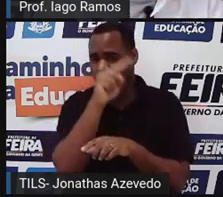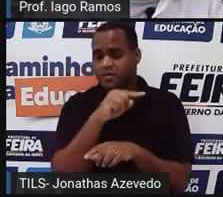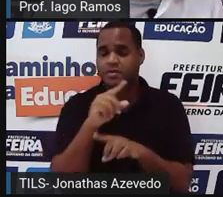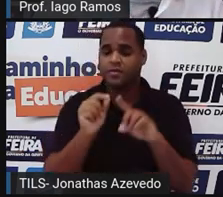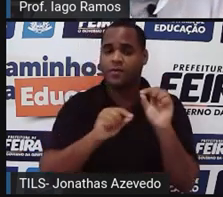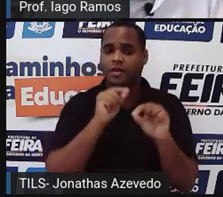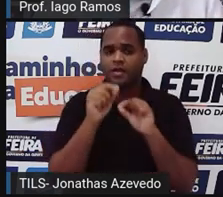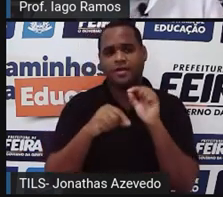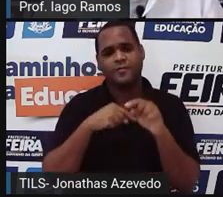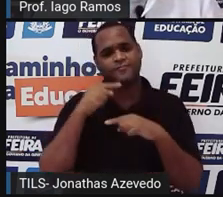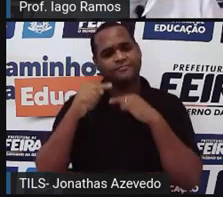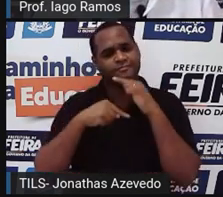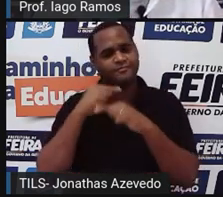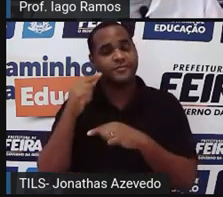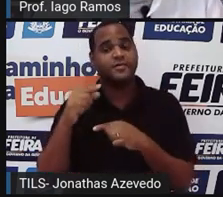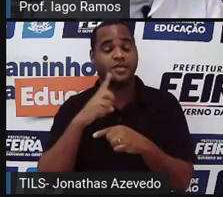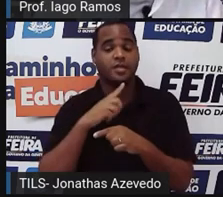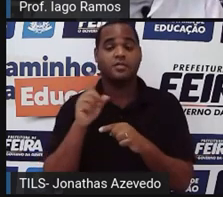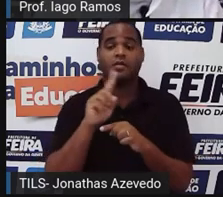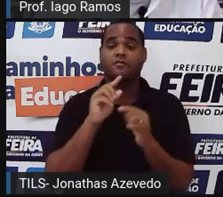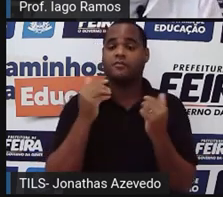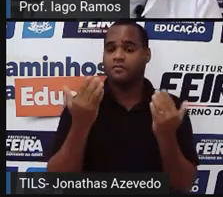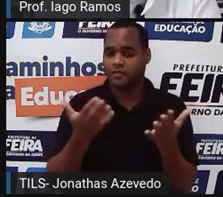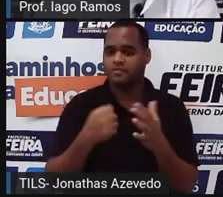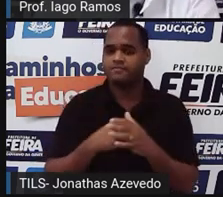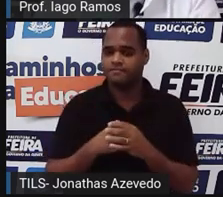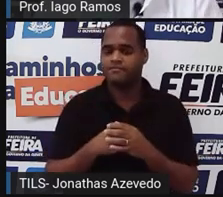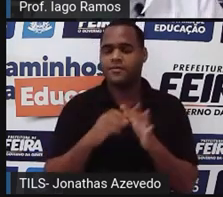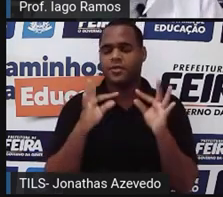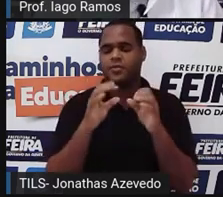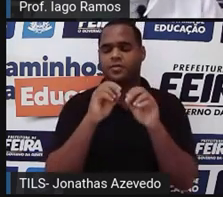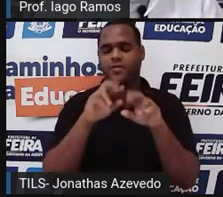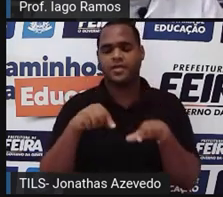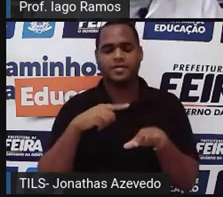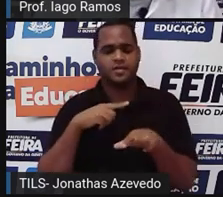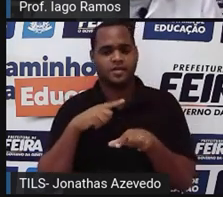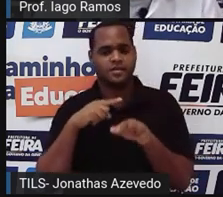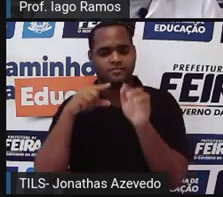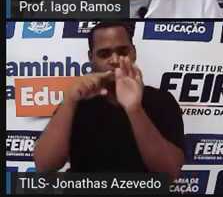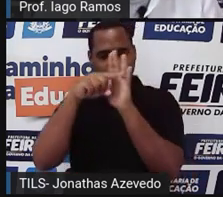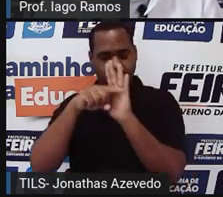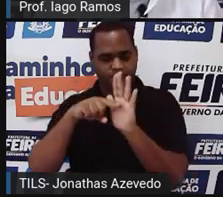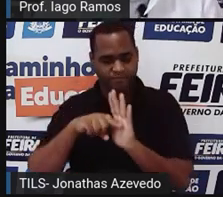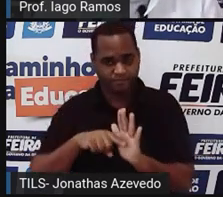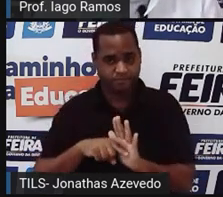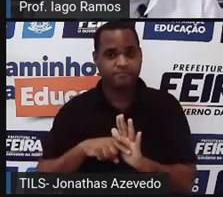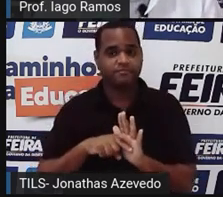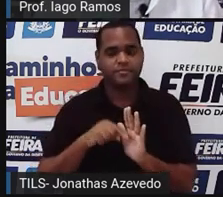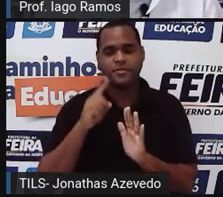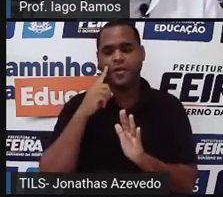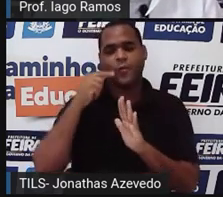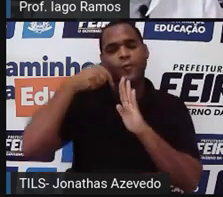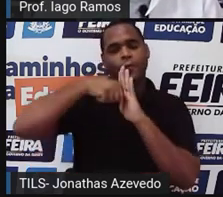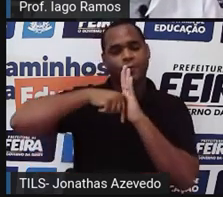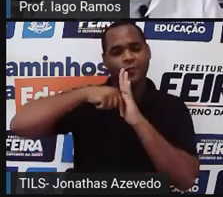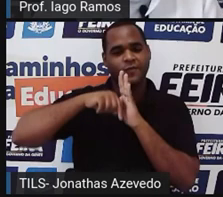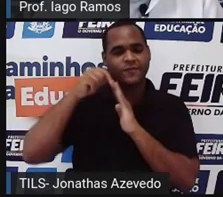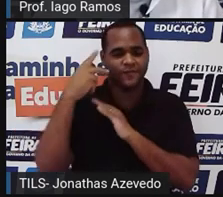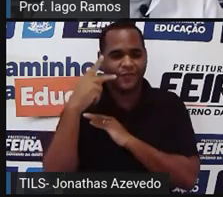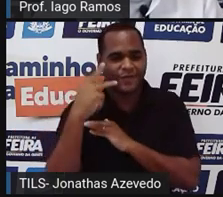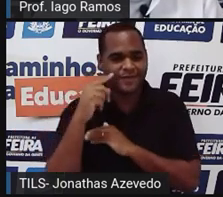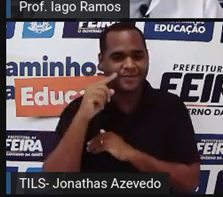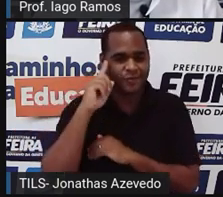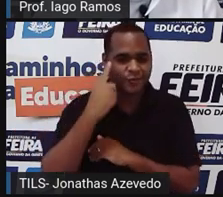onde teve dúvida ou menos dúvida. Tudo isso você tá fazendo uma avaliação de como você aprendeu aqui